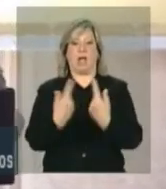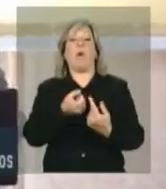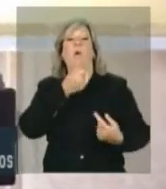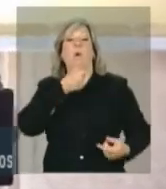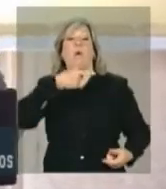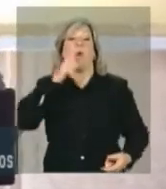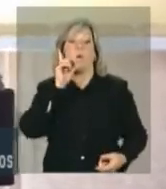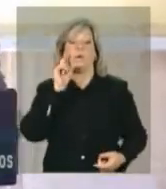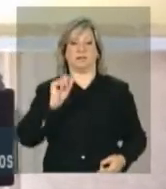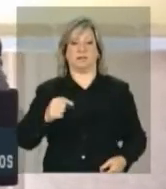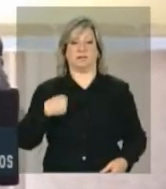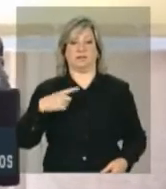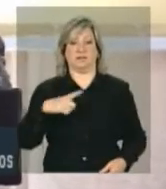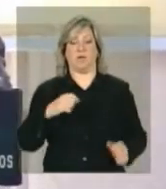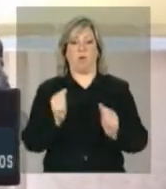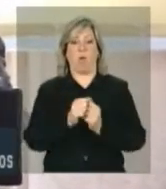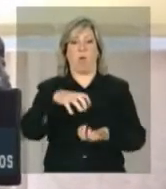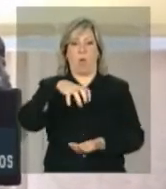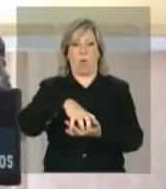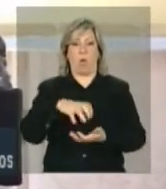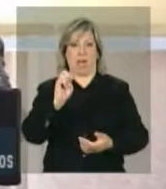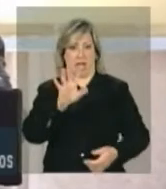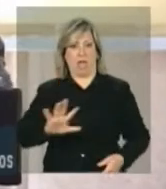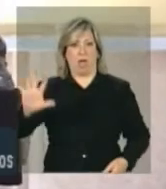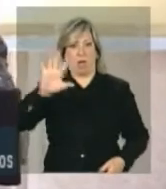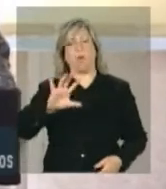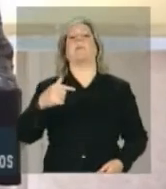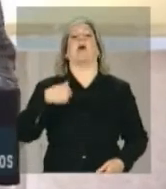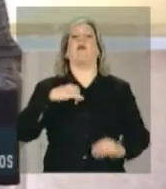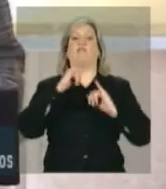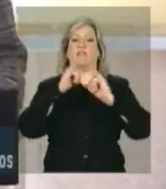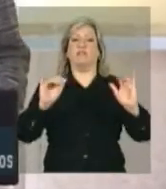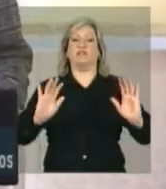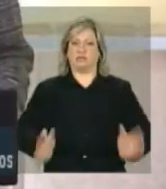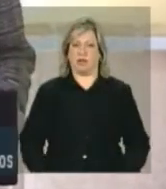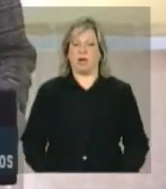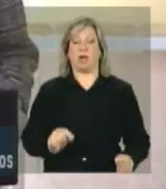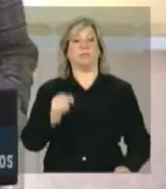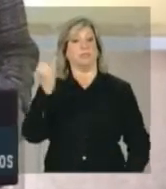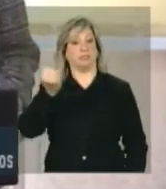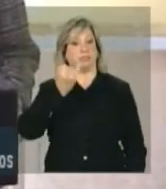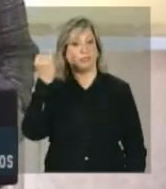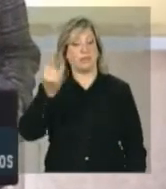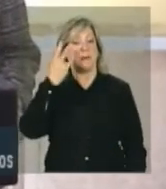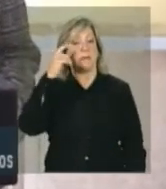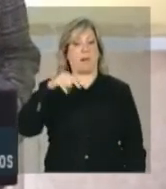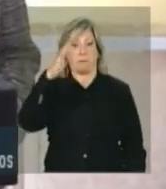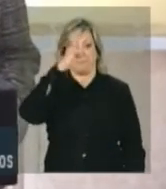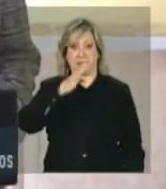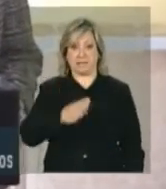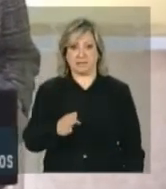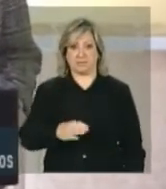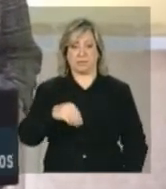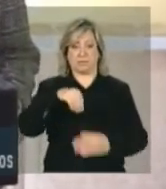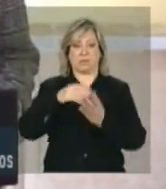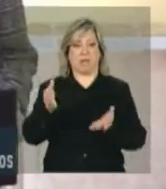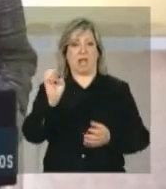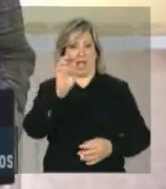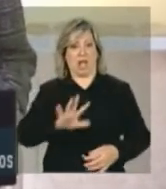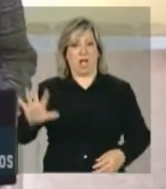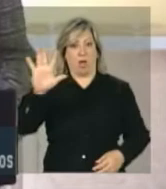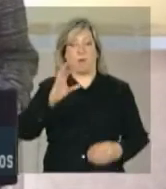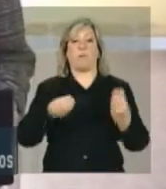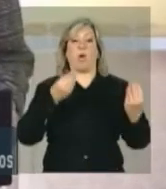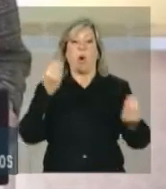com a Comissão Europeia, eu afirmei a importância para o Brasil e da Europa como